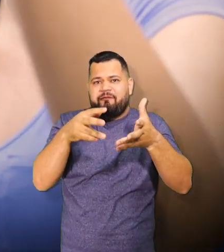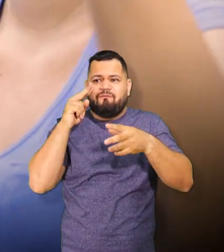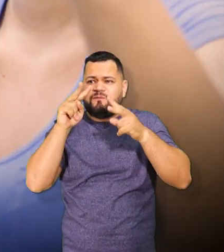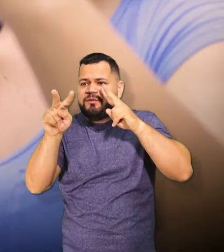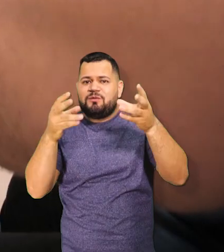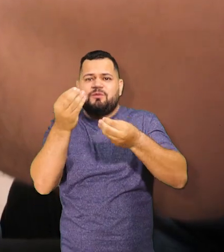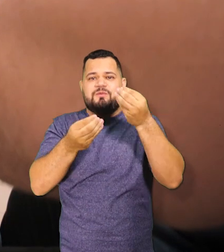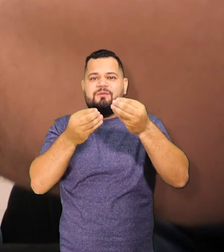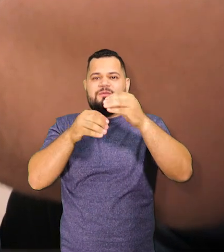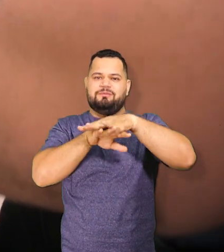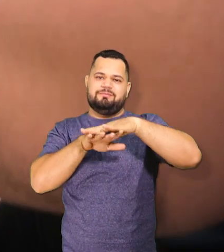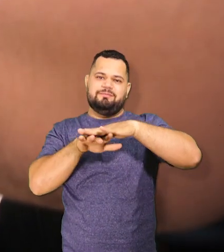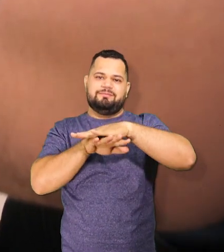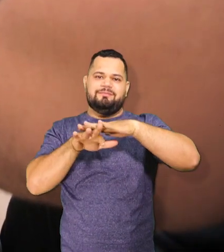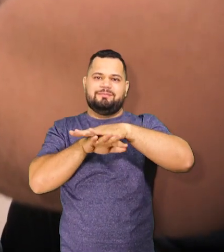enxergar.